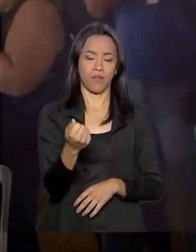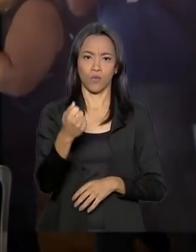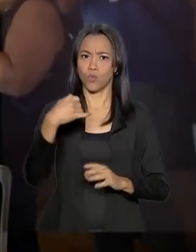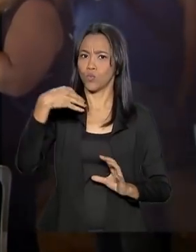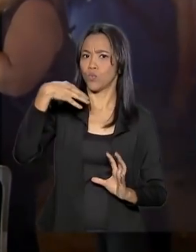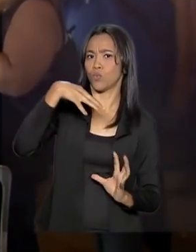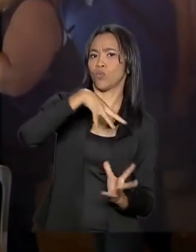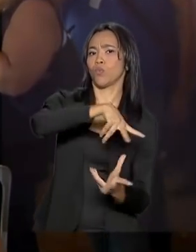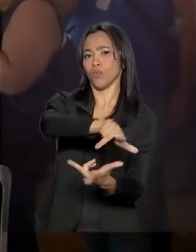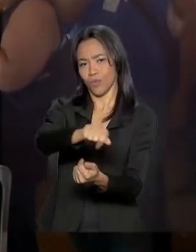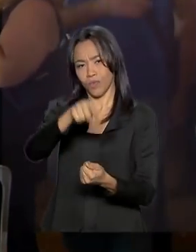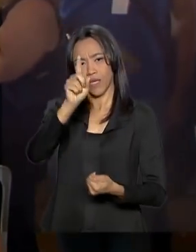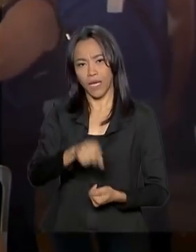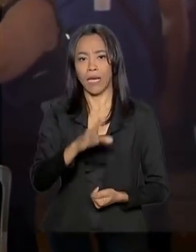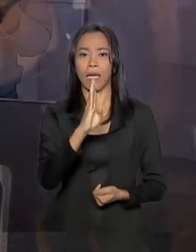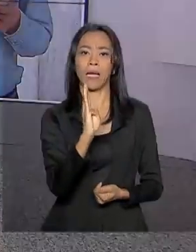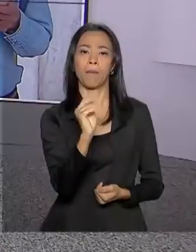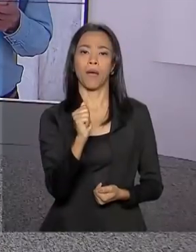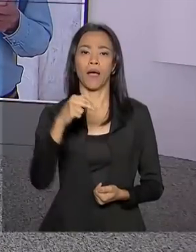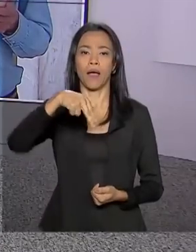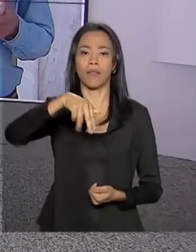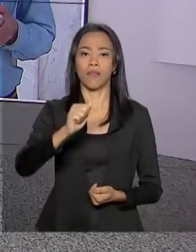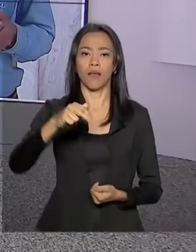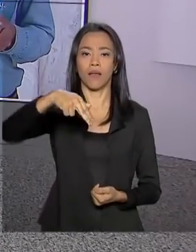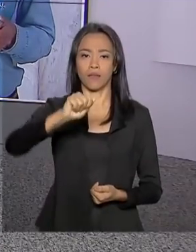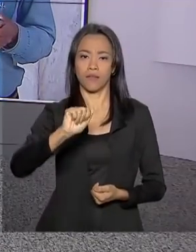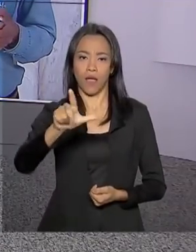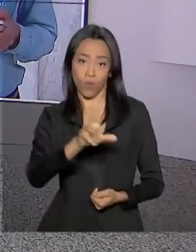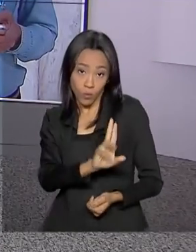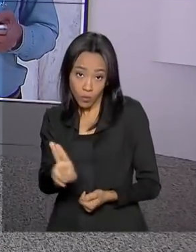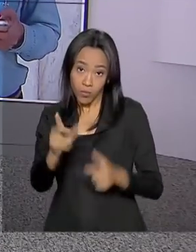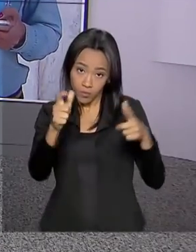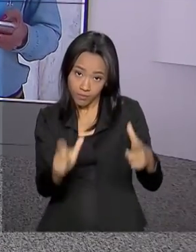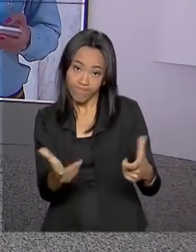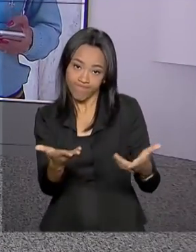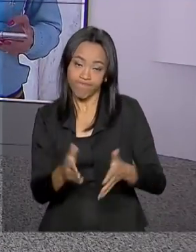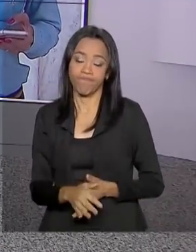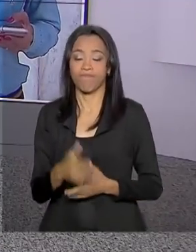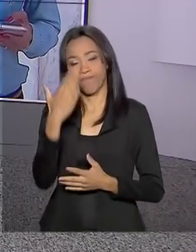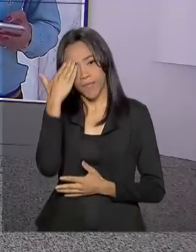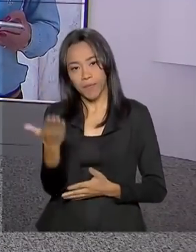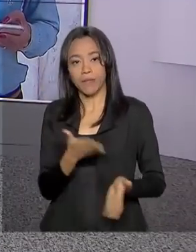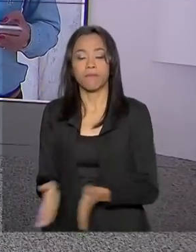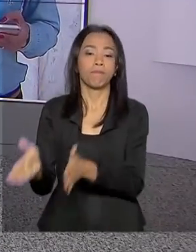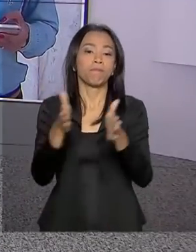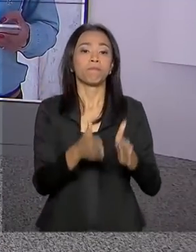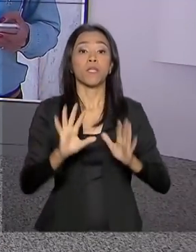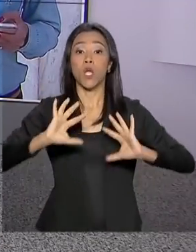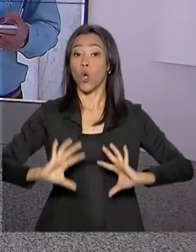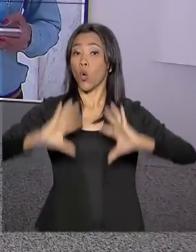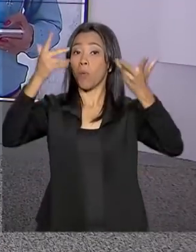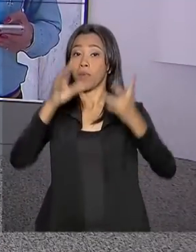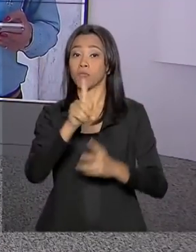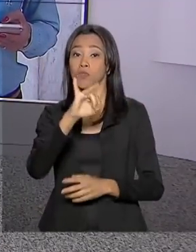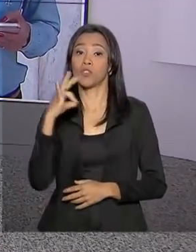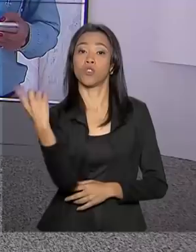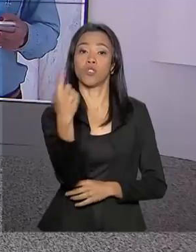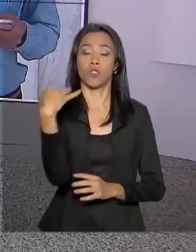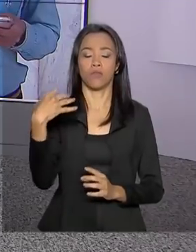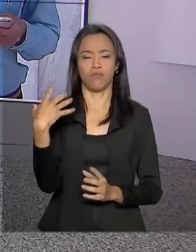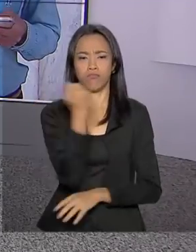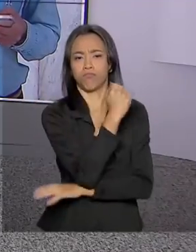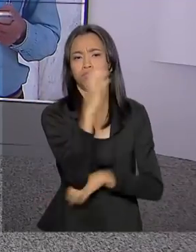do Bananal. Carla, a gente volta com você. Obrigada, Daniela. E bom trabalho aí para você. E olha, as comemorações pelo Dia do Meio Ambiente